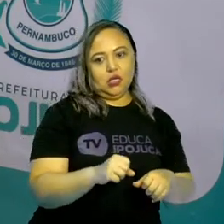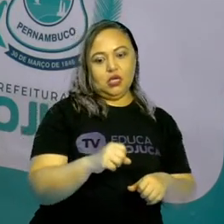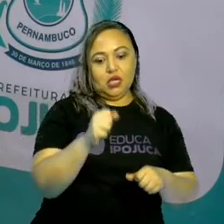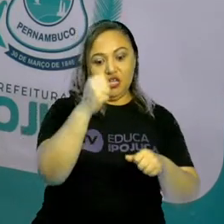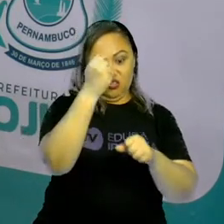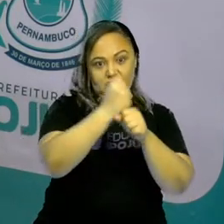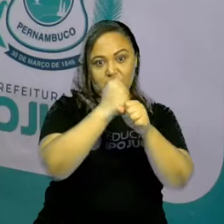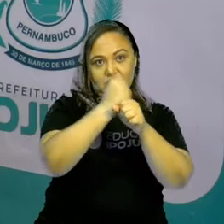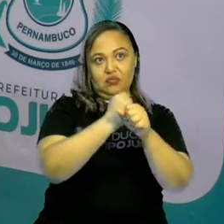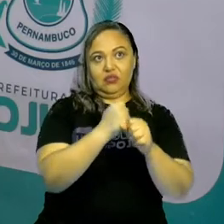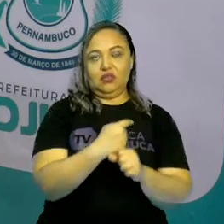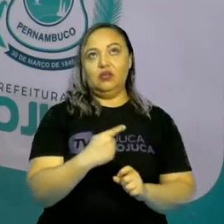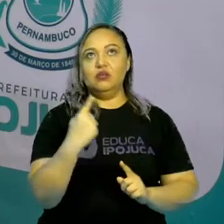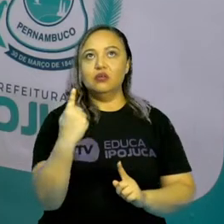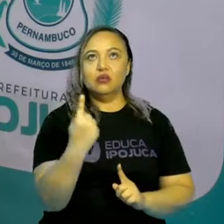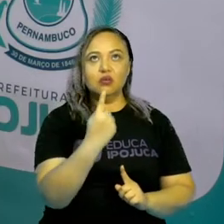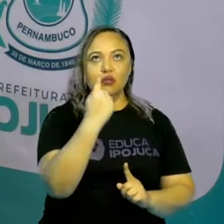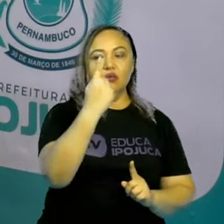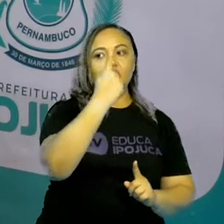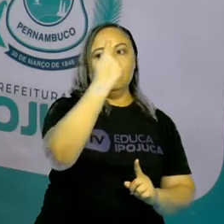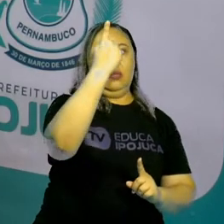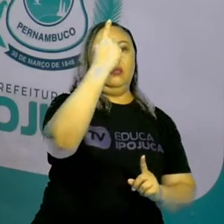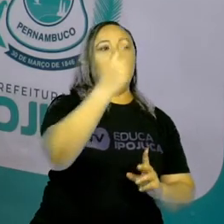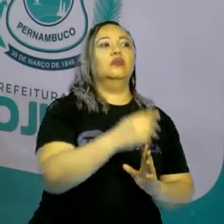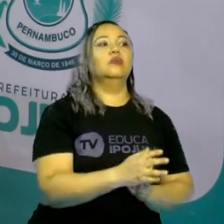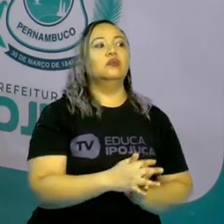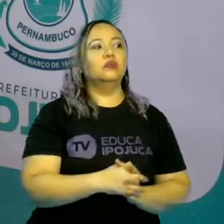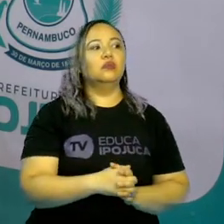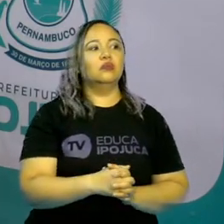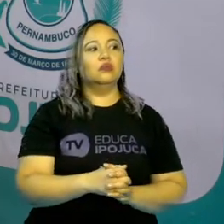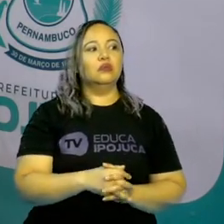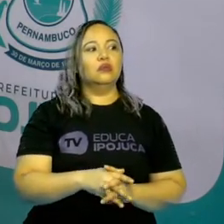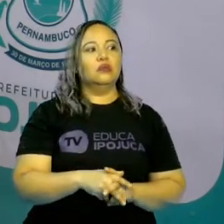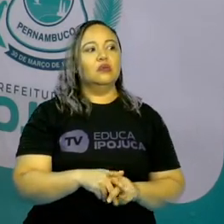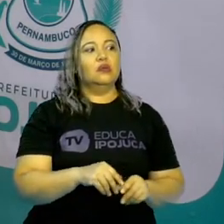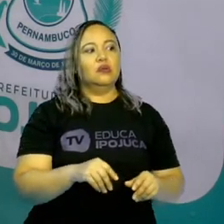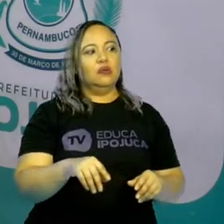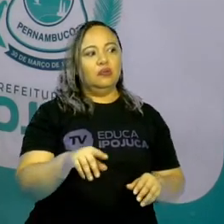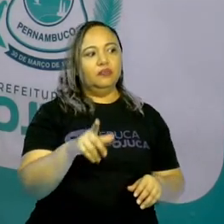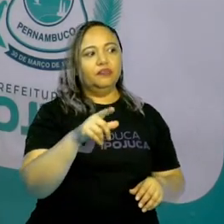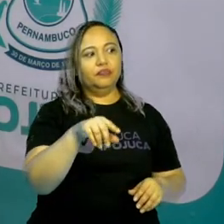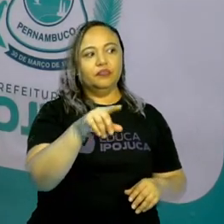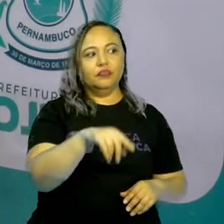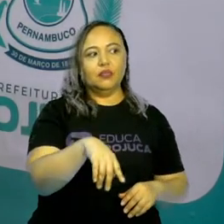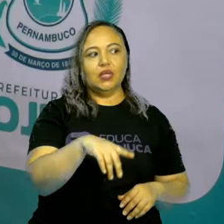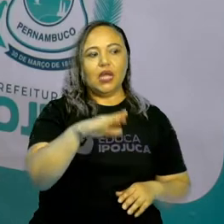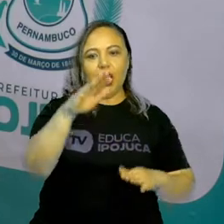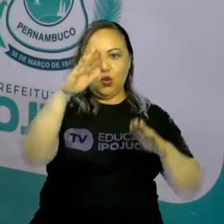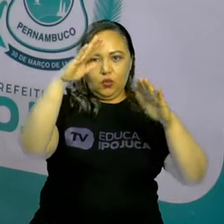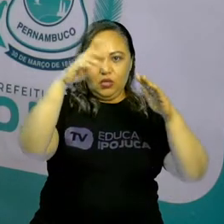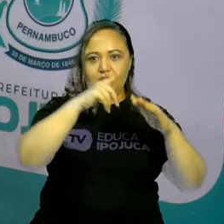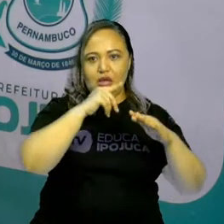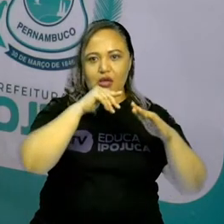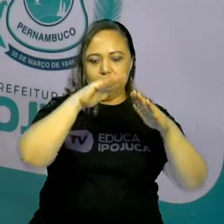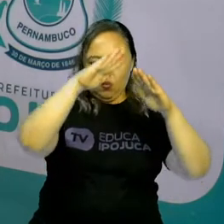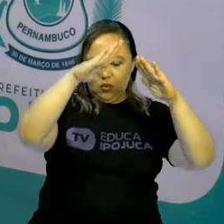saindo distante, distante de casa, certo? Quando é na vazante, eles têm acesso